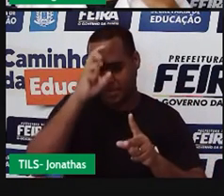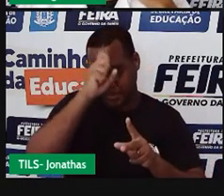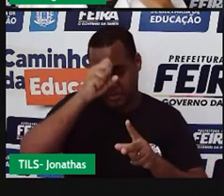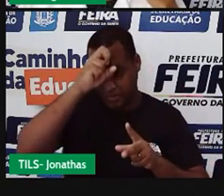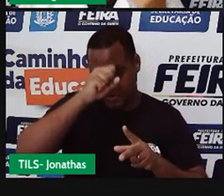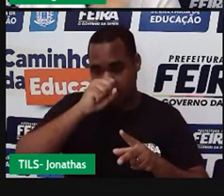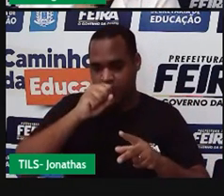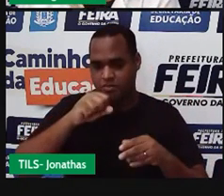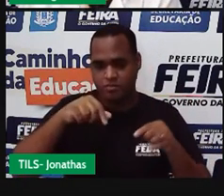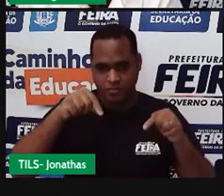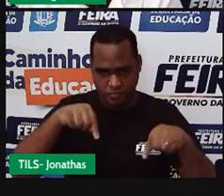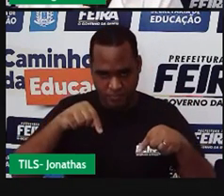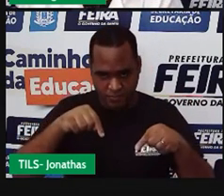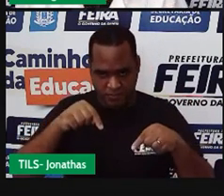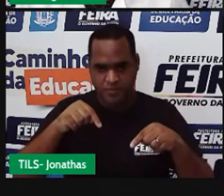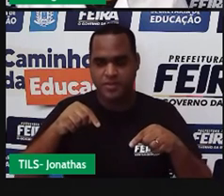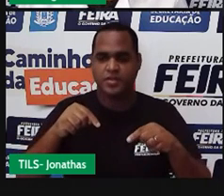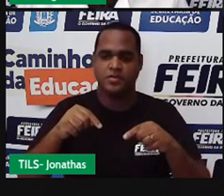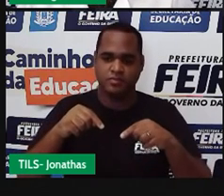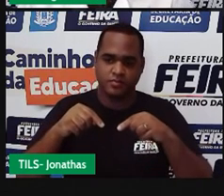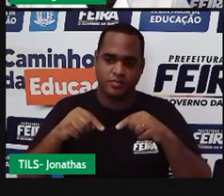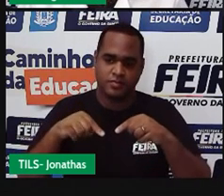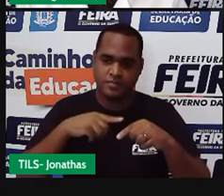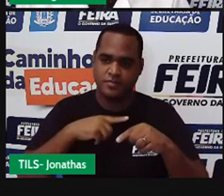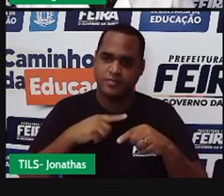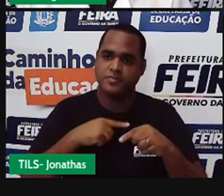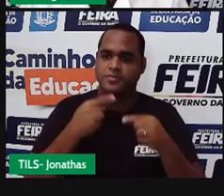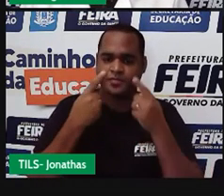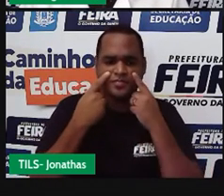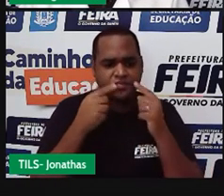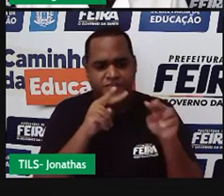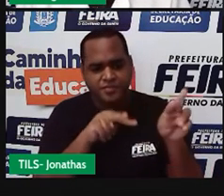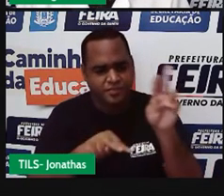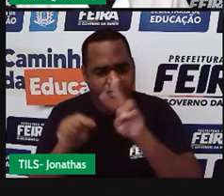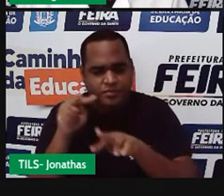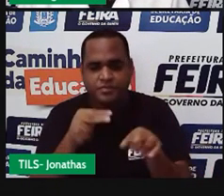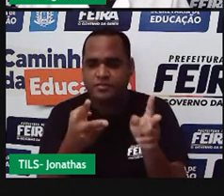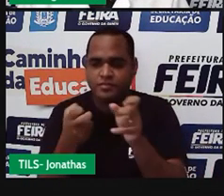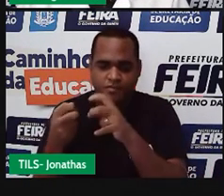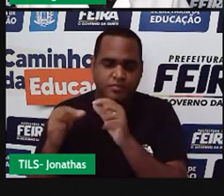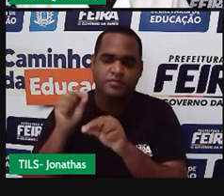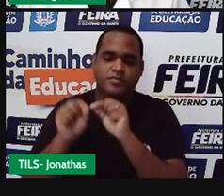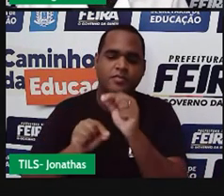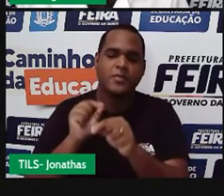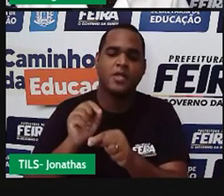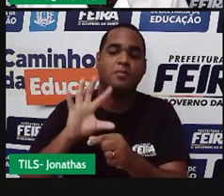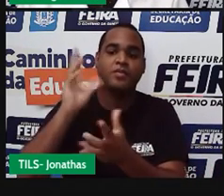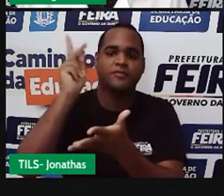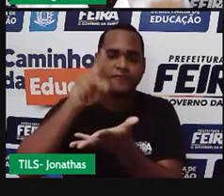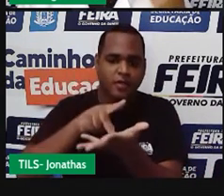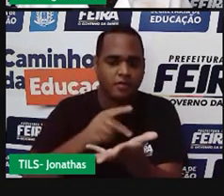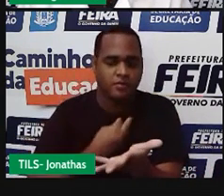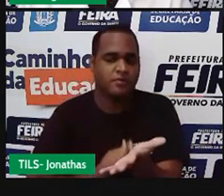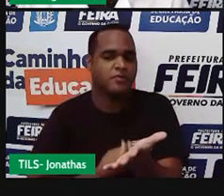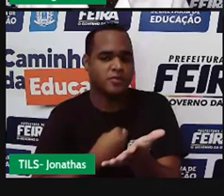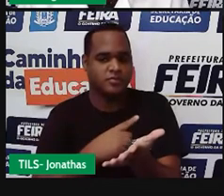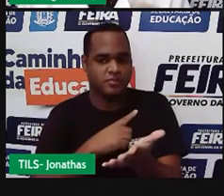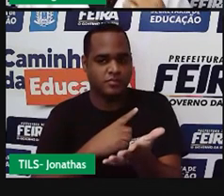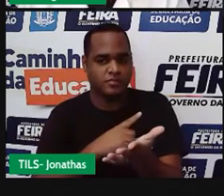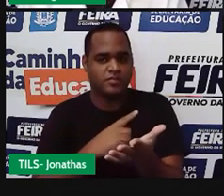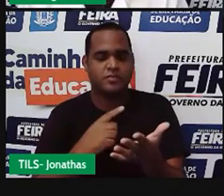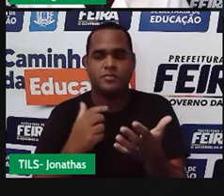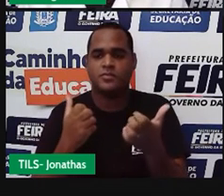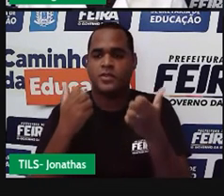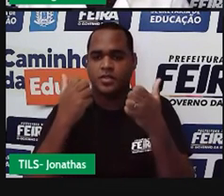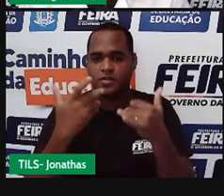apenas observando, né? Busque perceber situações do mundo real, situações que acontecem